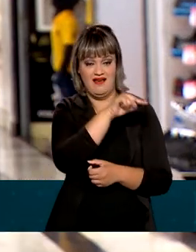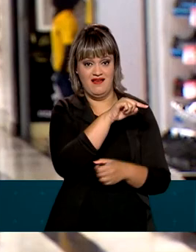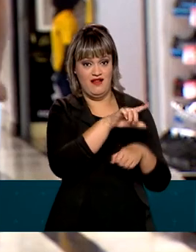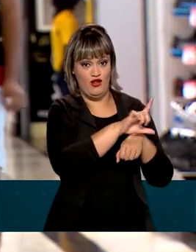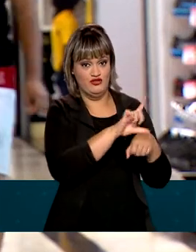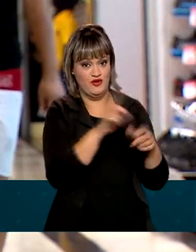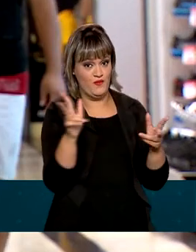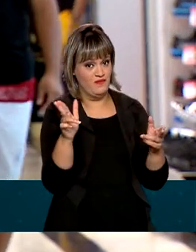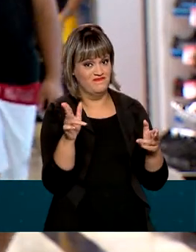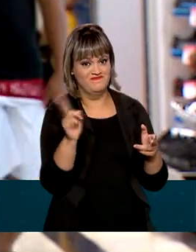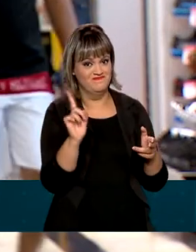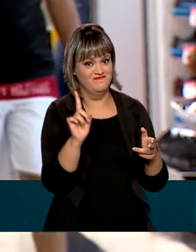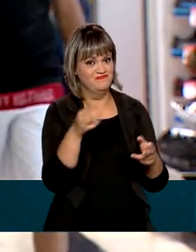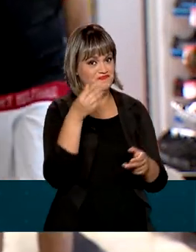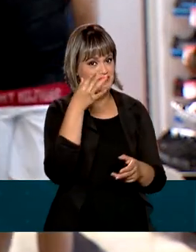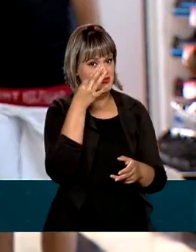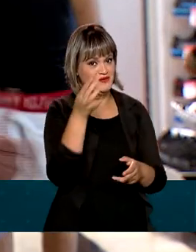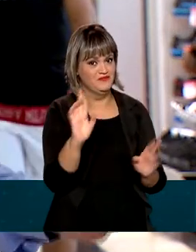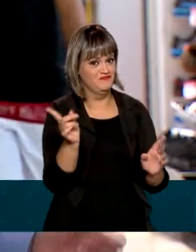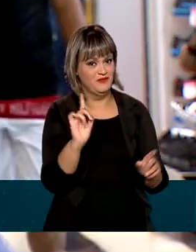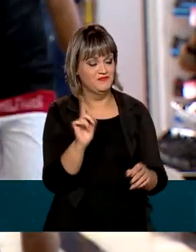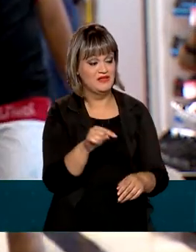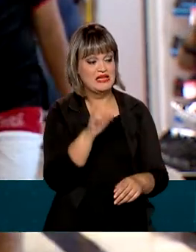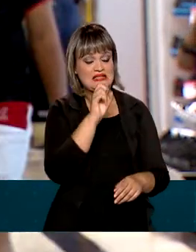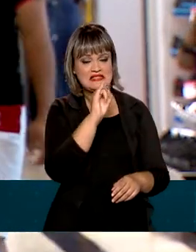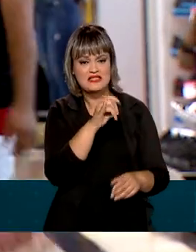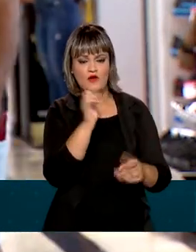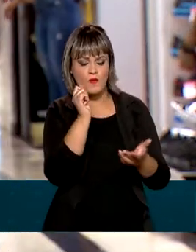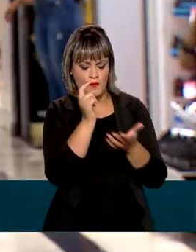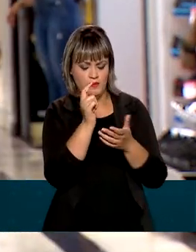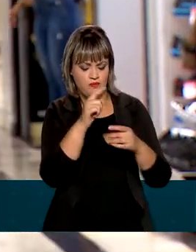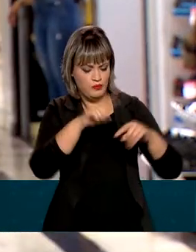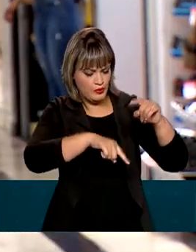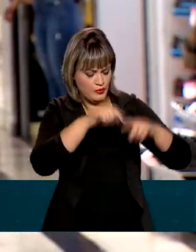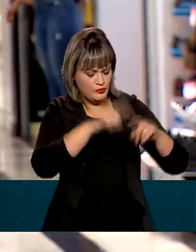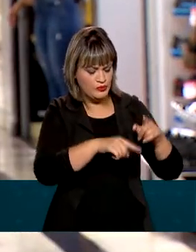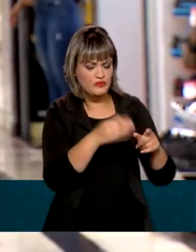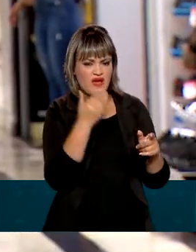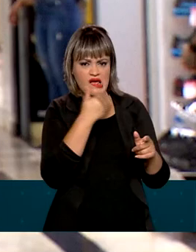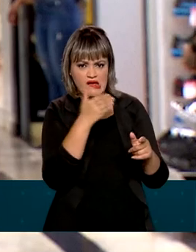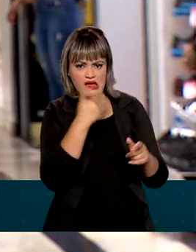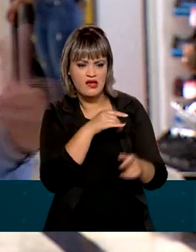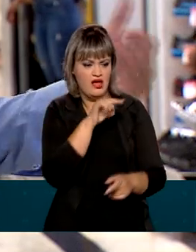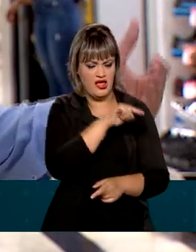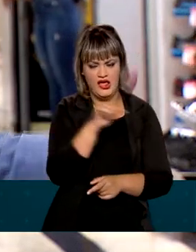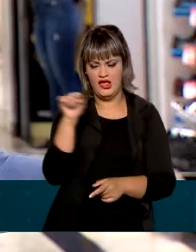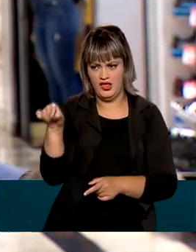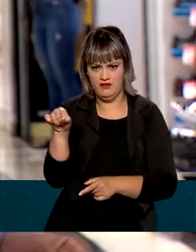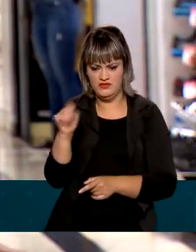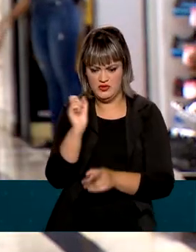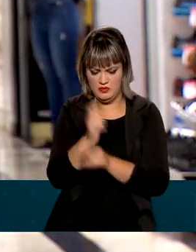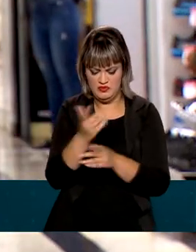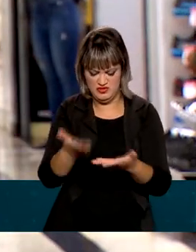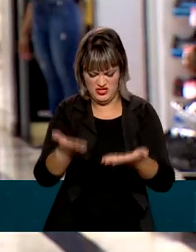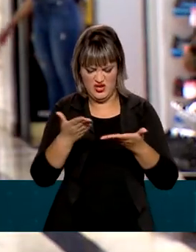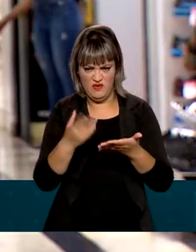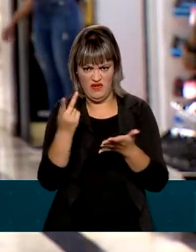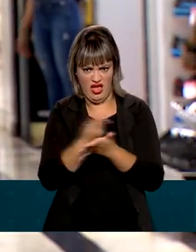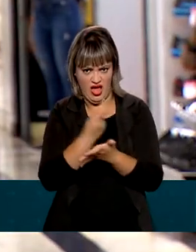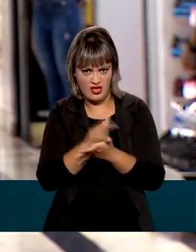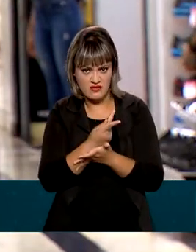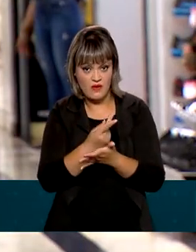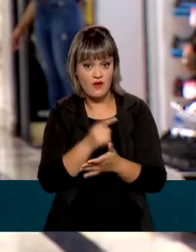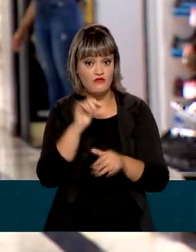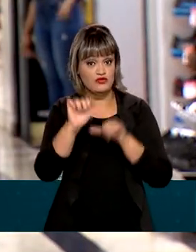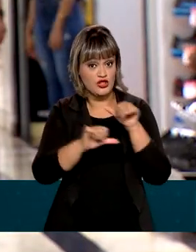físicas. Em caso de produtos com defeitos, tanto nas lojas virtuais quanto nas lojas de shopping, por exemplo, o prazo